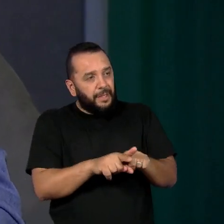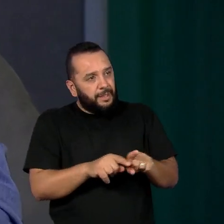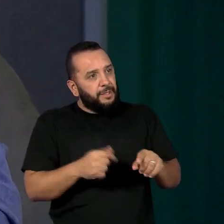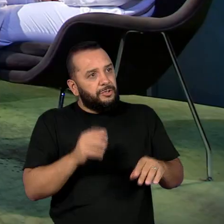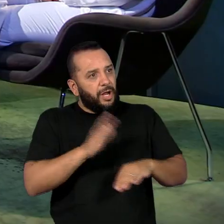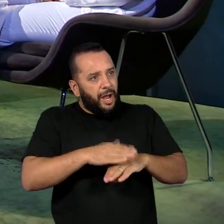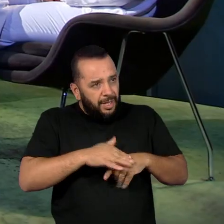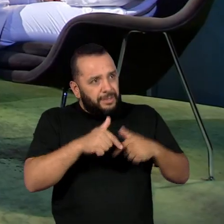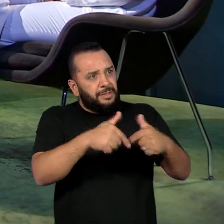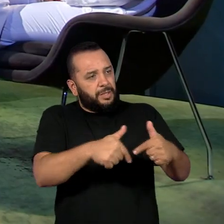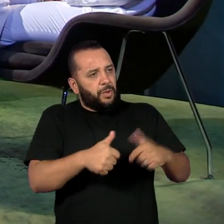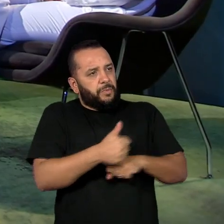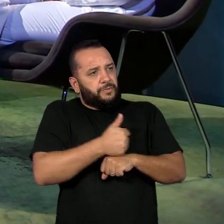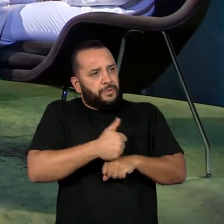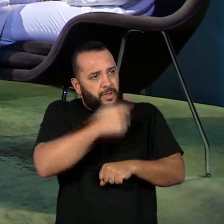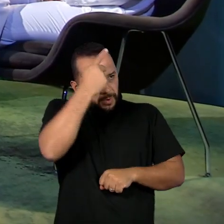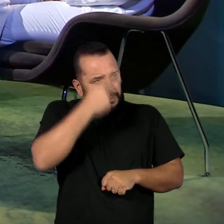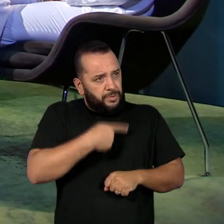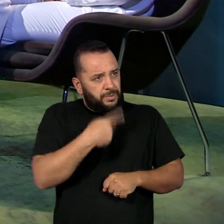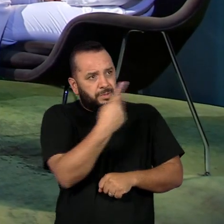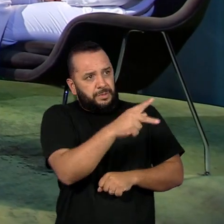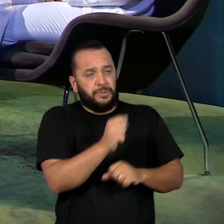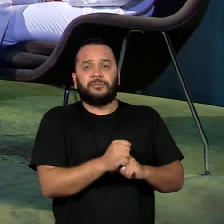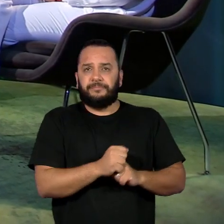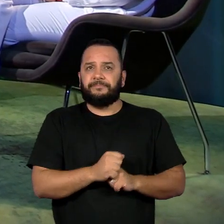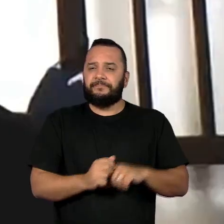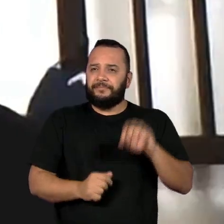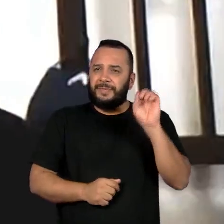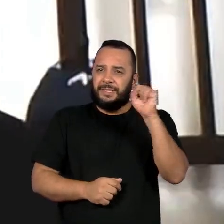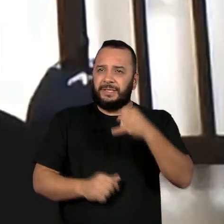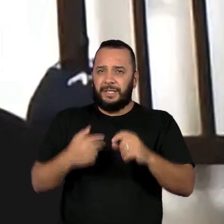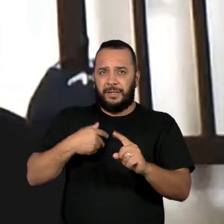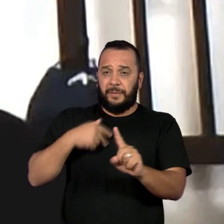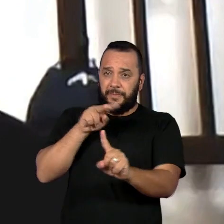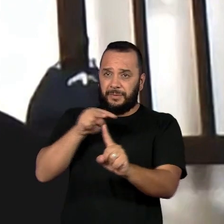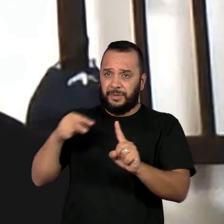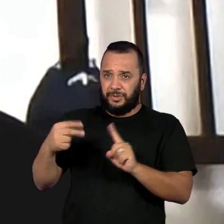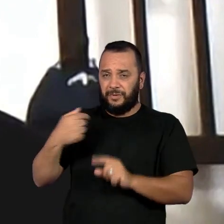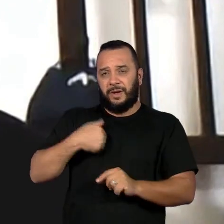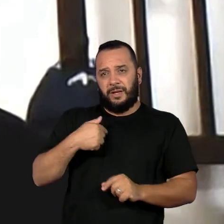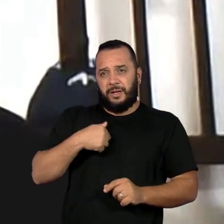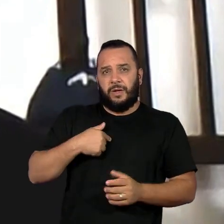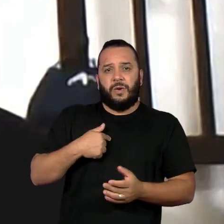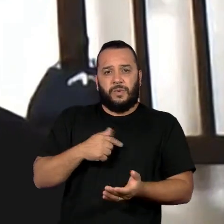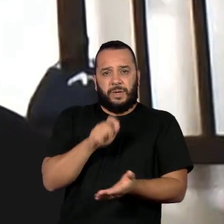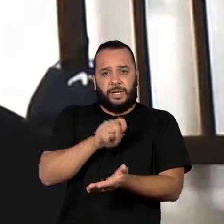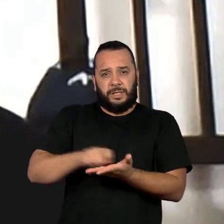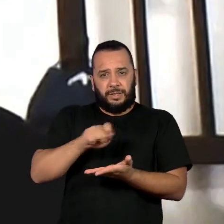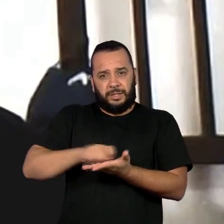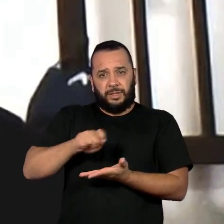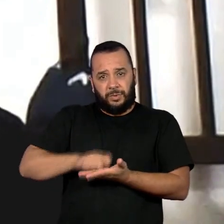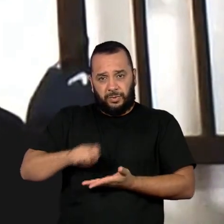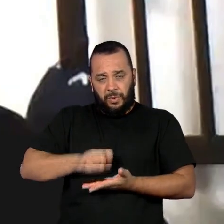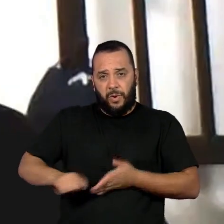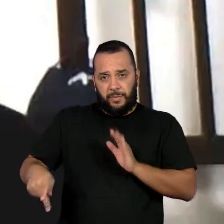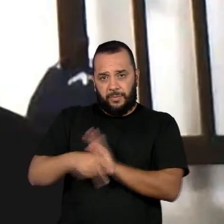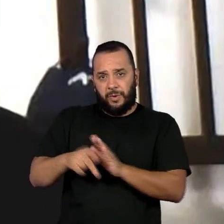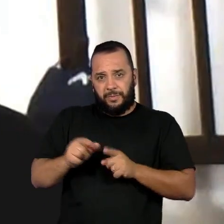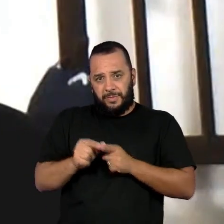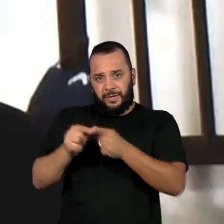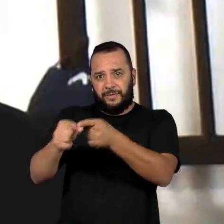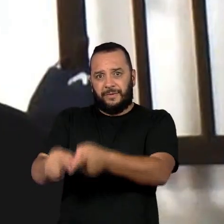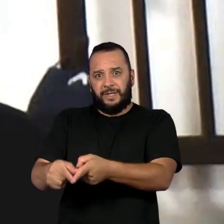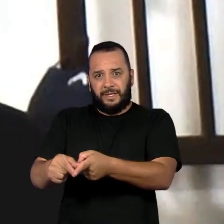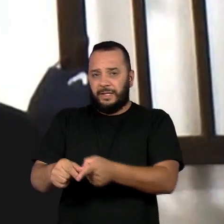profissional? Com certeza, porque falando da perspectiva de um autor que veio da periferia, que não teve